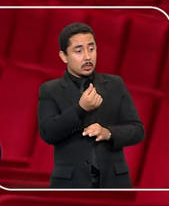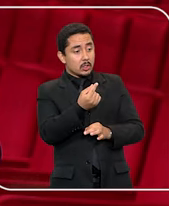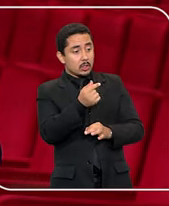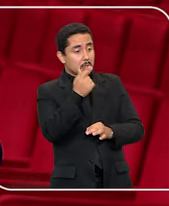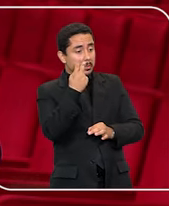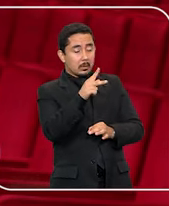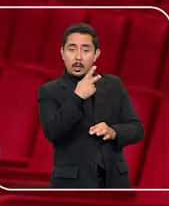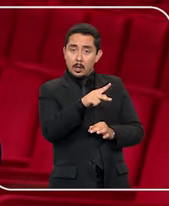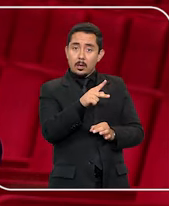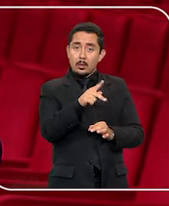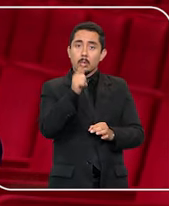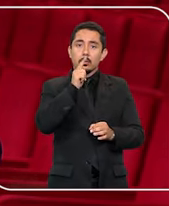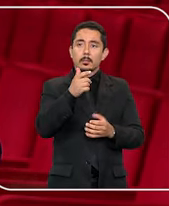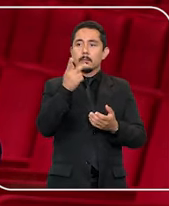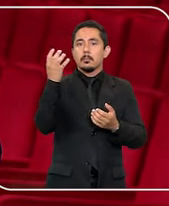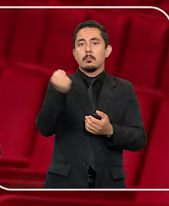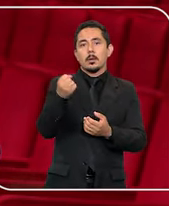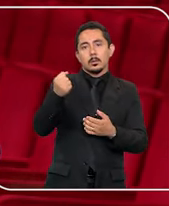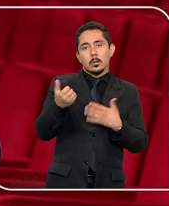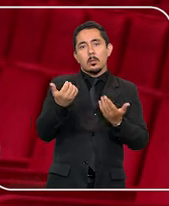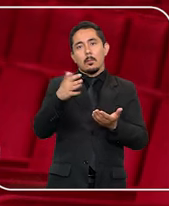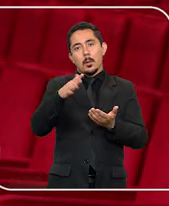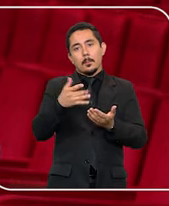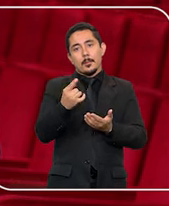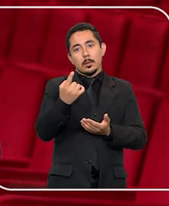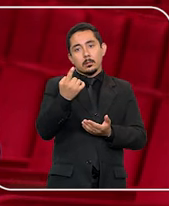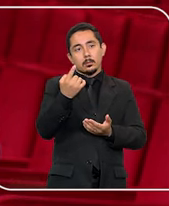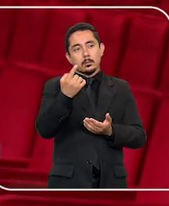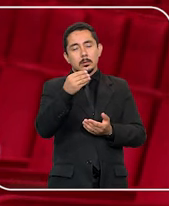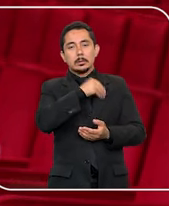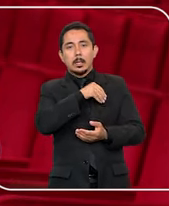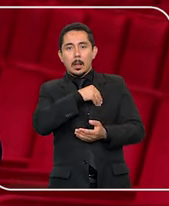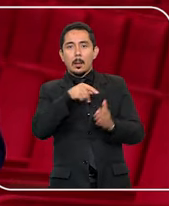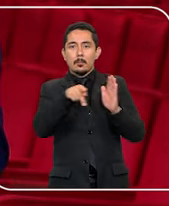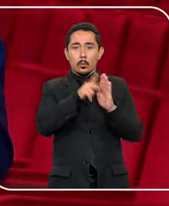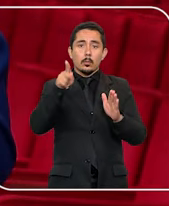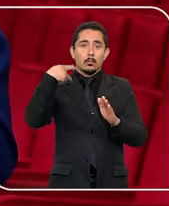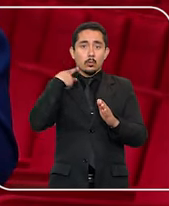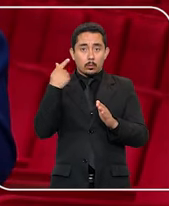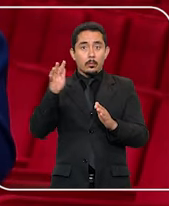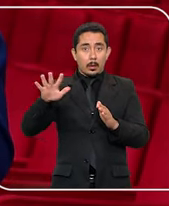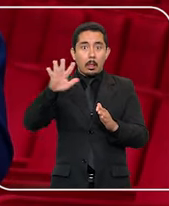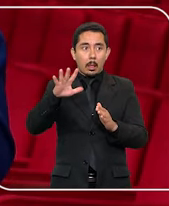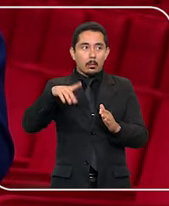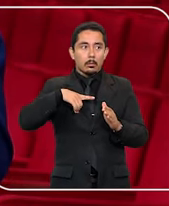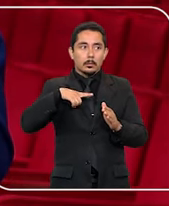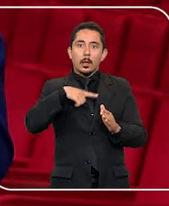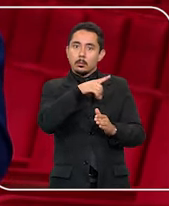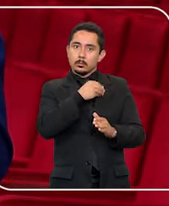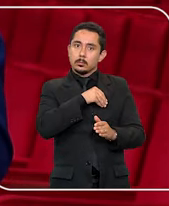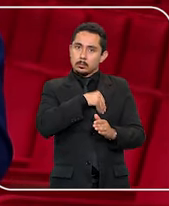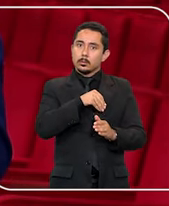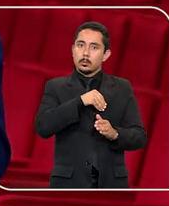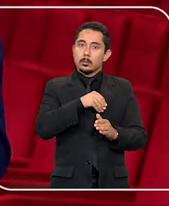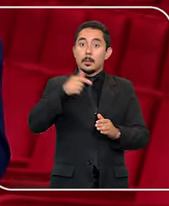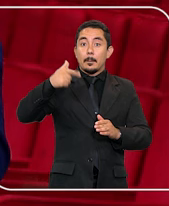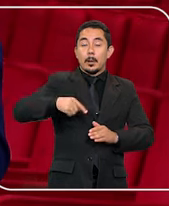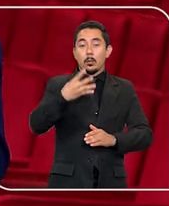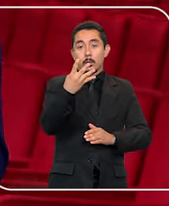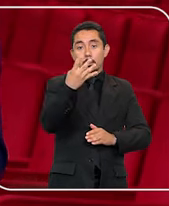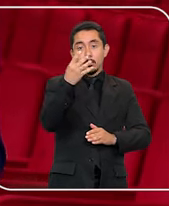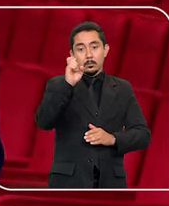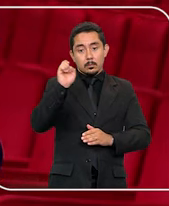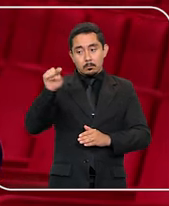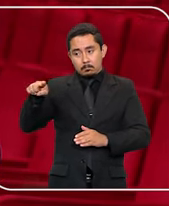para se manter financeiramente, como uma pensão equivalente ao salário de procurador federal em atividade, além de possuir